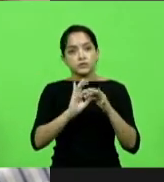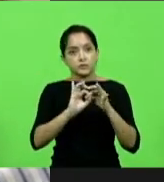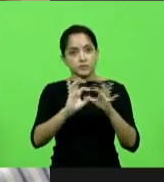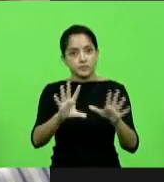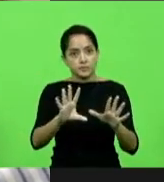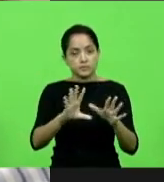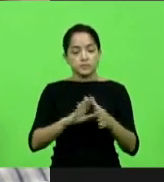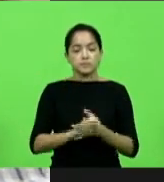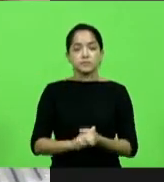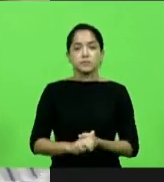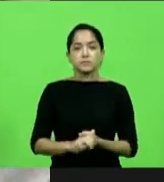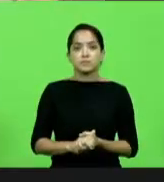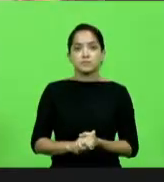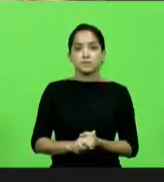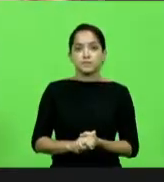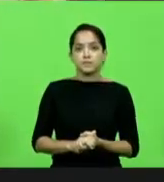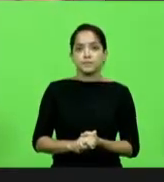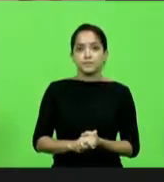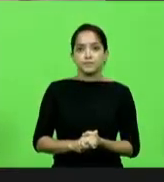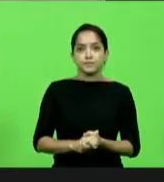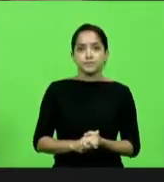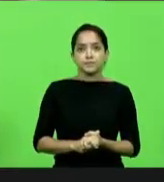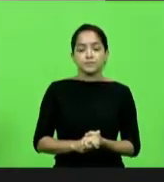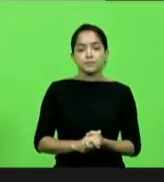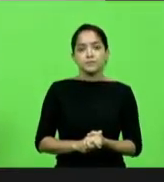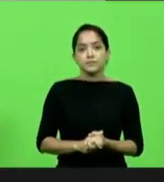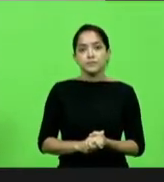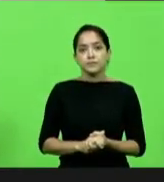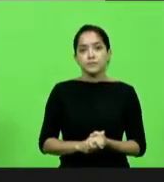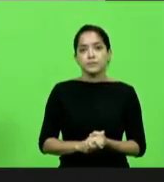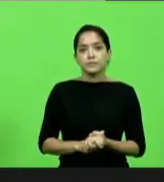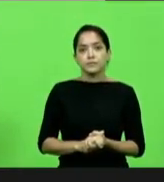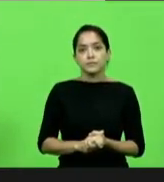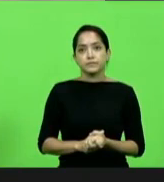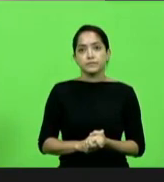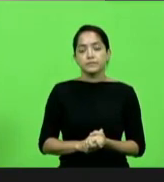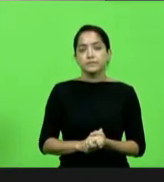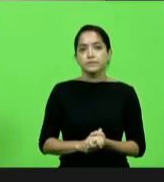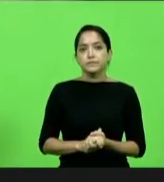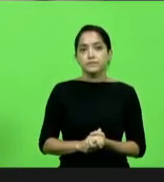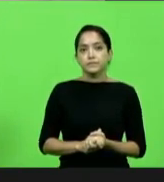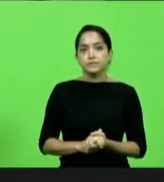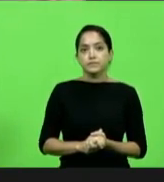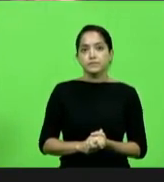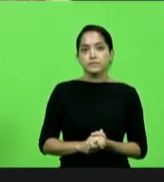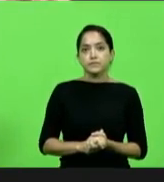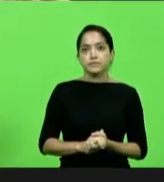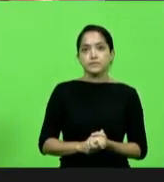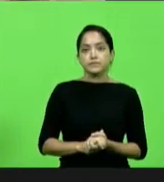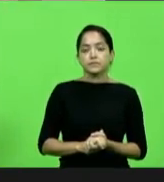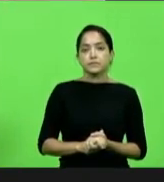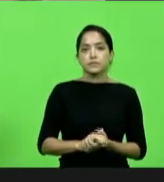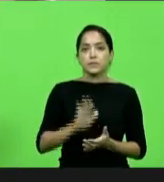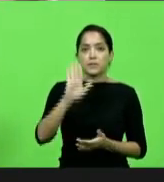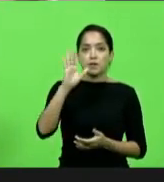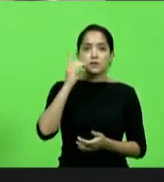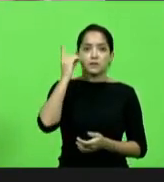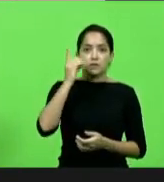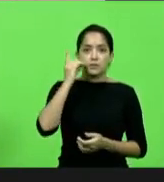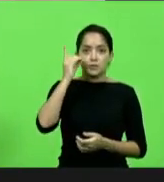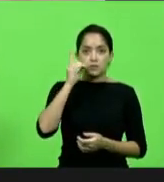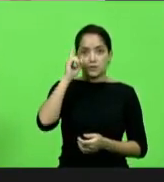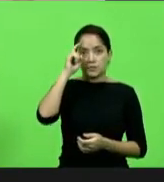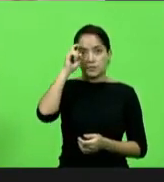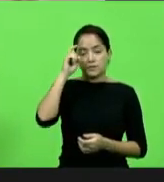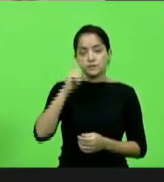minhas razões, presidente. Senhor presidente, questão de ordem, senhor presidente. Questão de ordem, deputado Marcos Vieira. Para fins